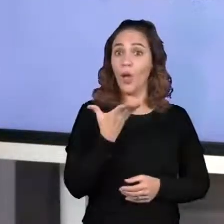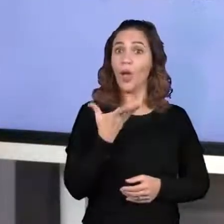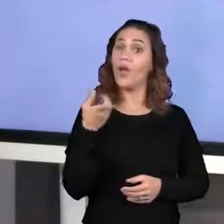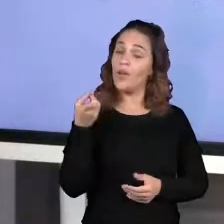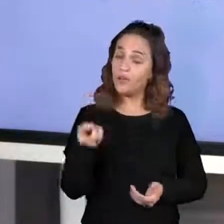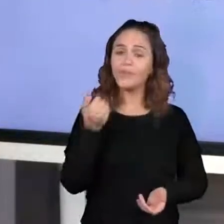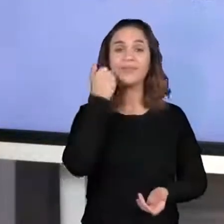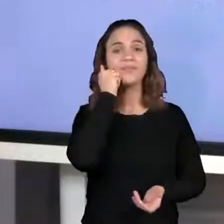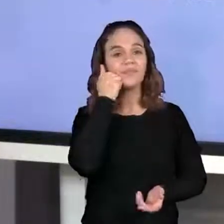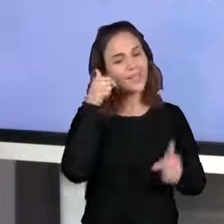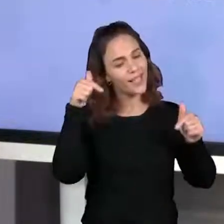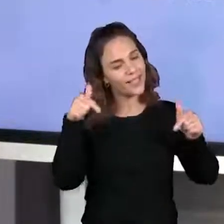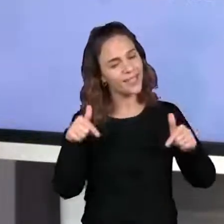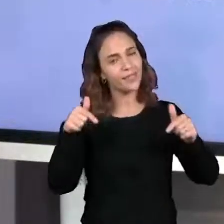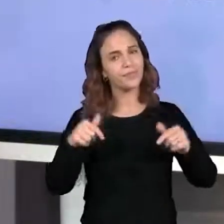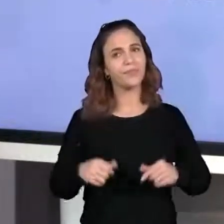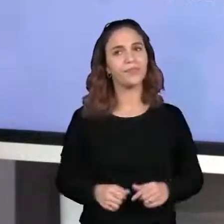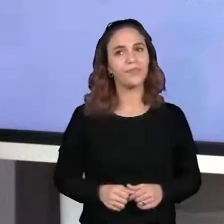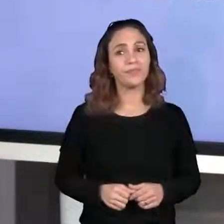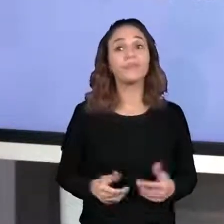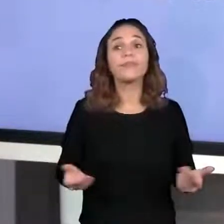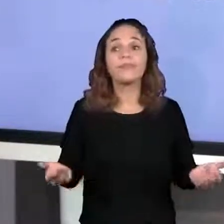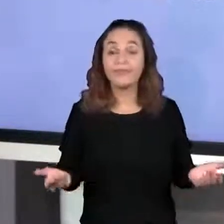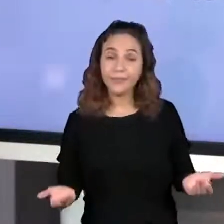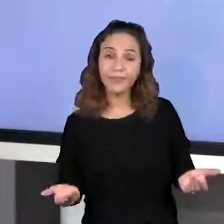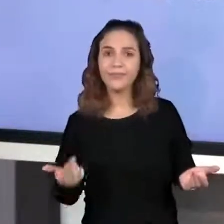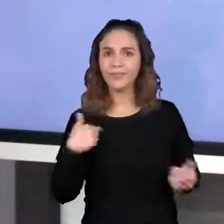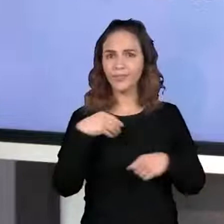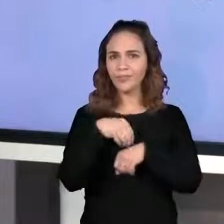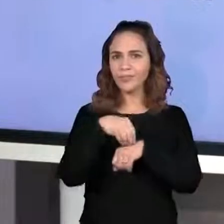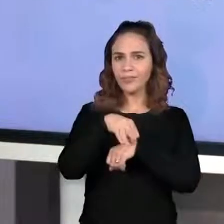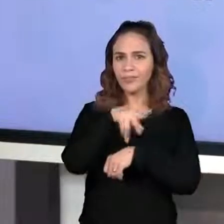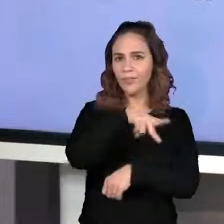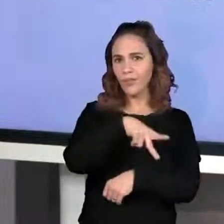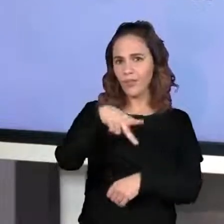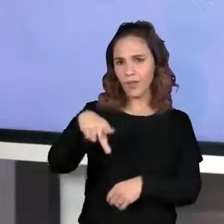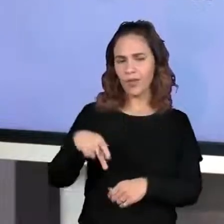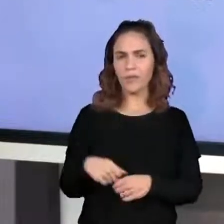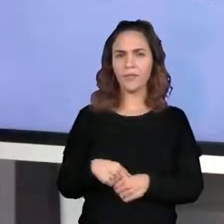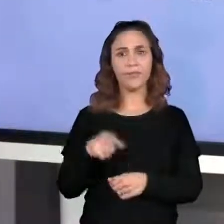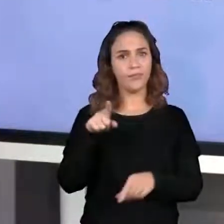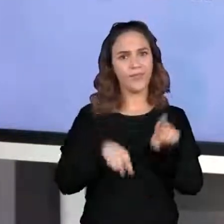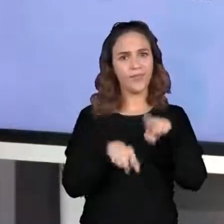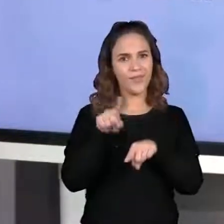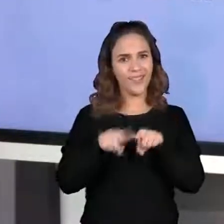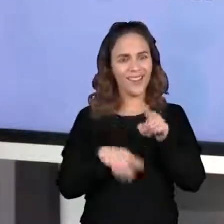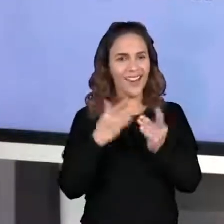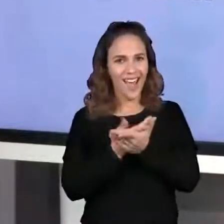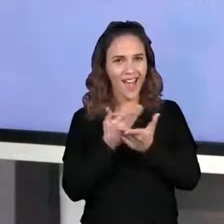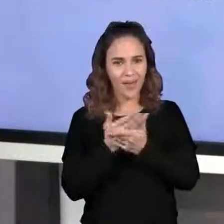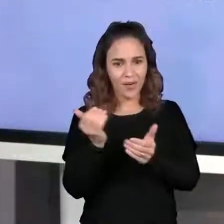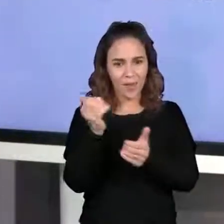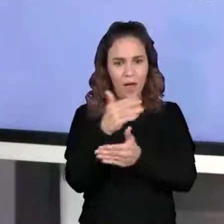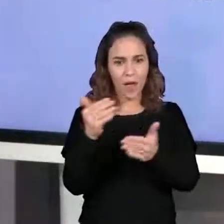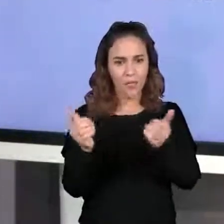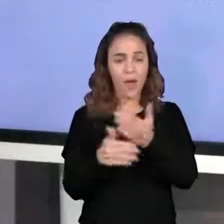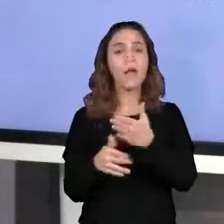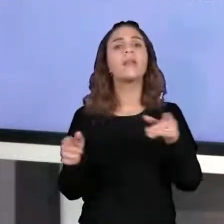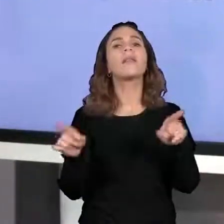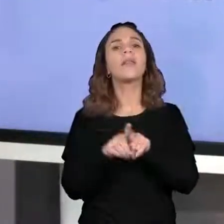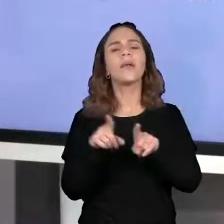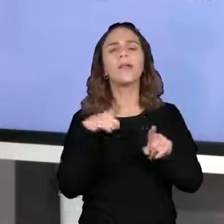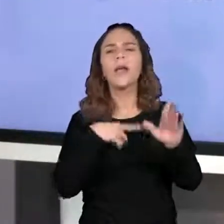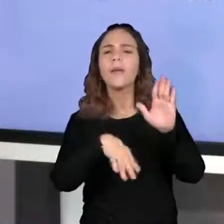ciências por aqui. E eu vou dar uma dica aí para os professores, que além do material da aula, você também pode pegar um